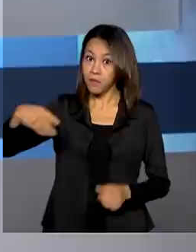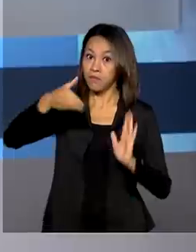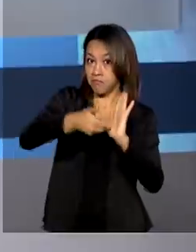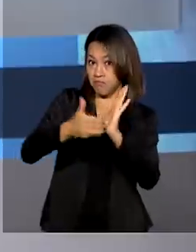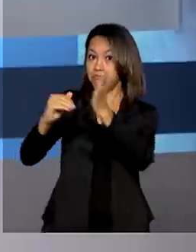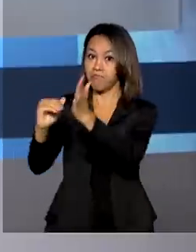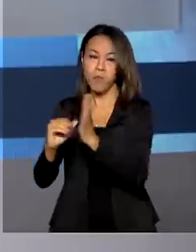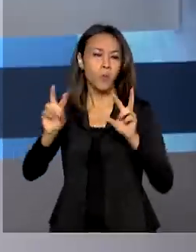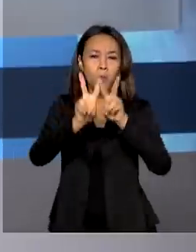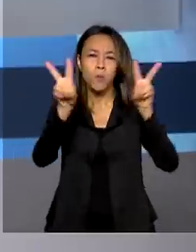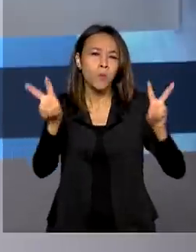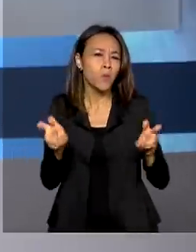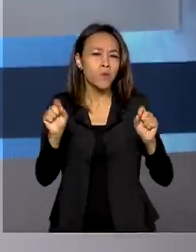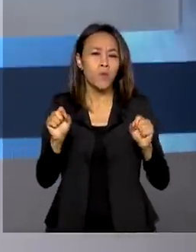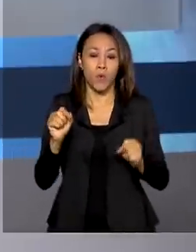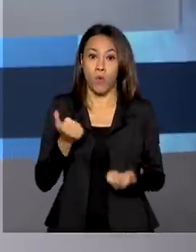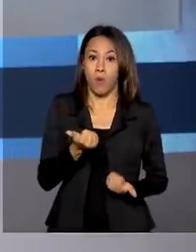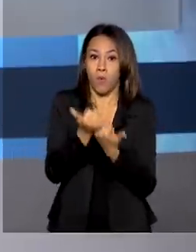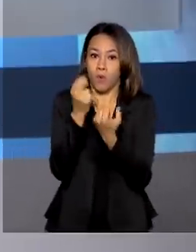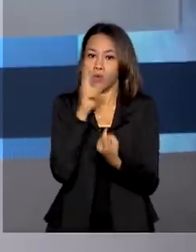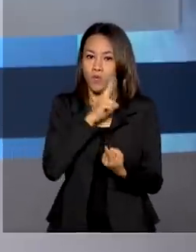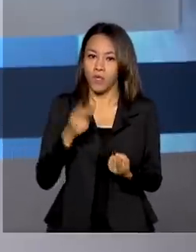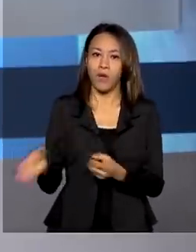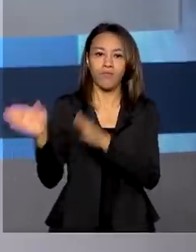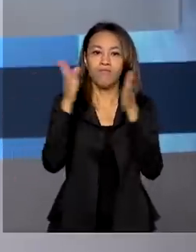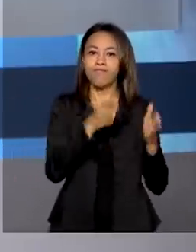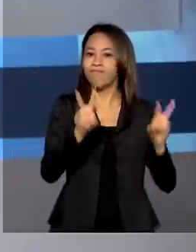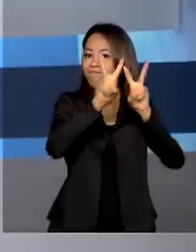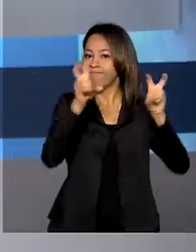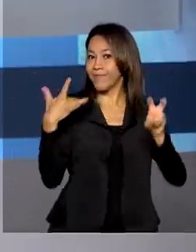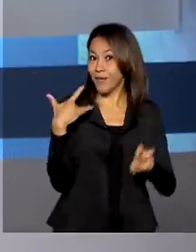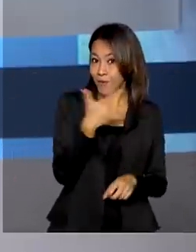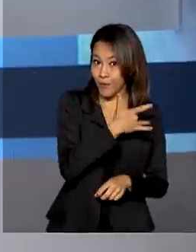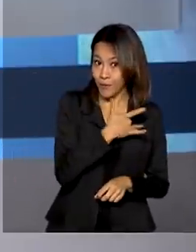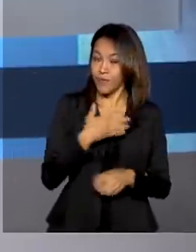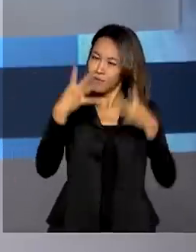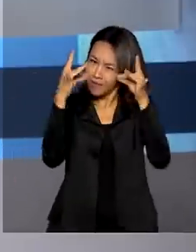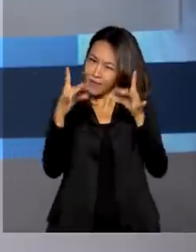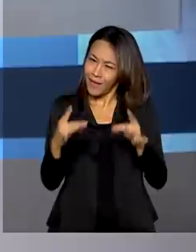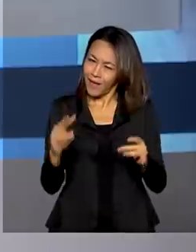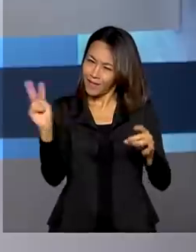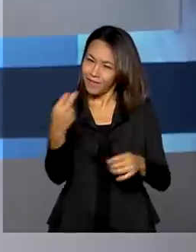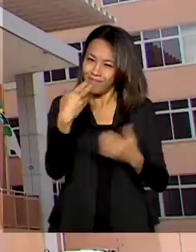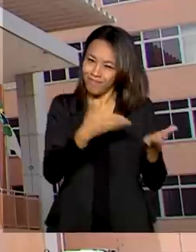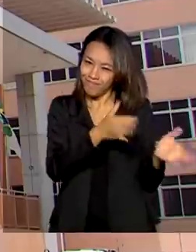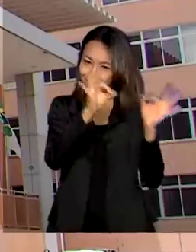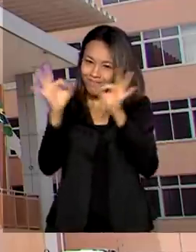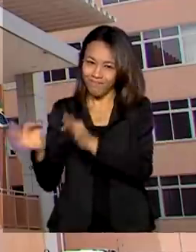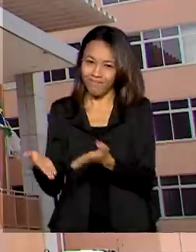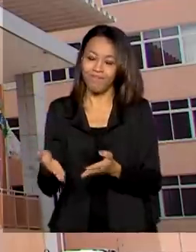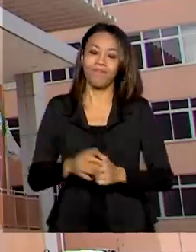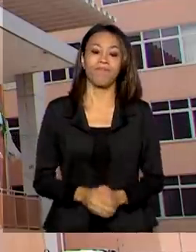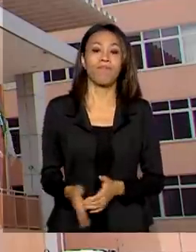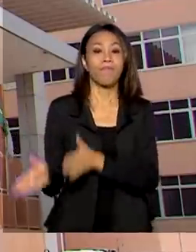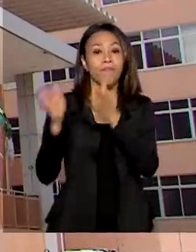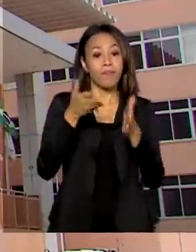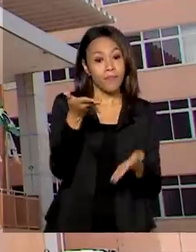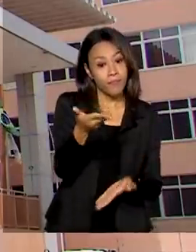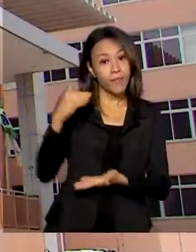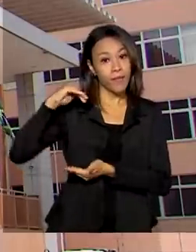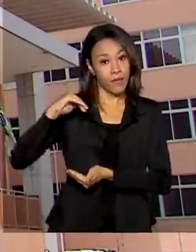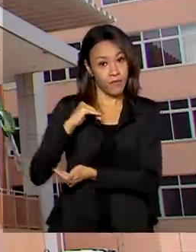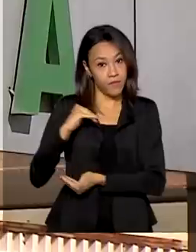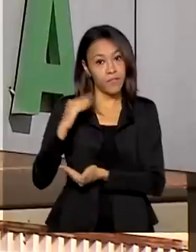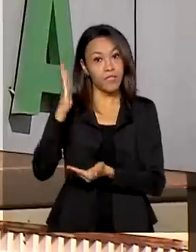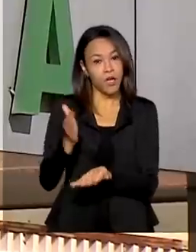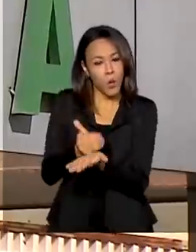entre os assuntos auxílio emergencial e saúde. Os detalhes nesta edição, e veja também. Anvisa inicia hoje